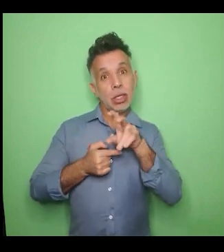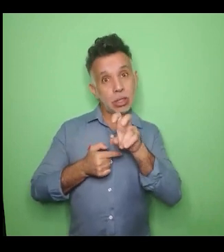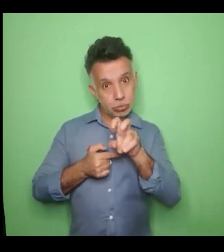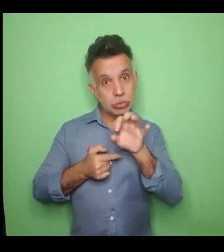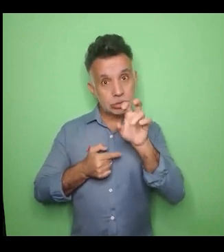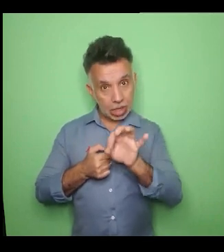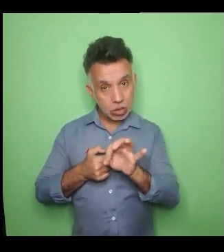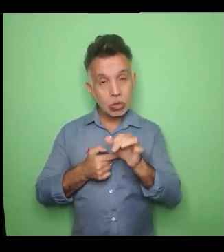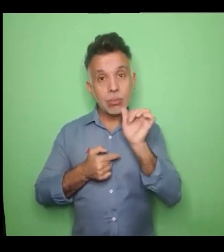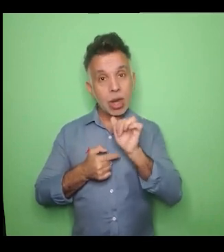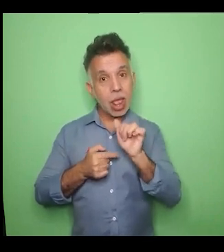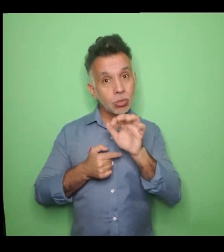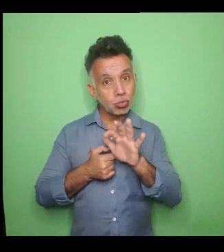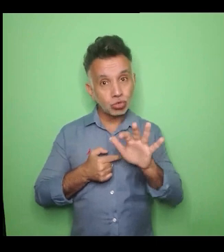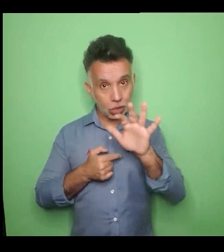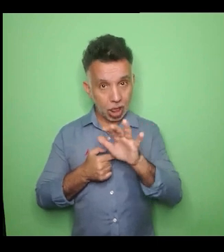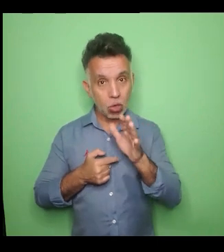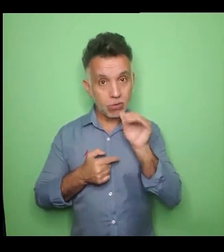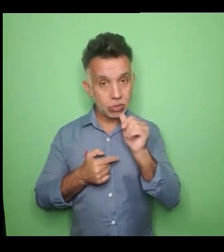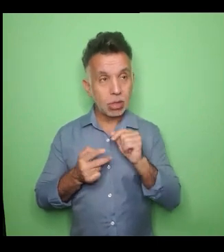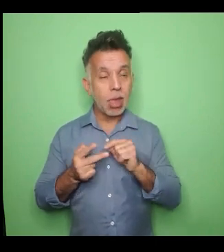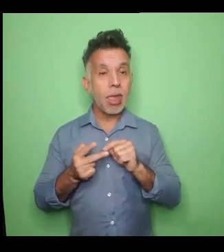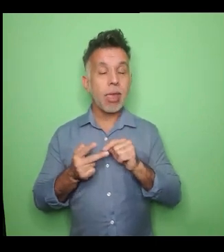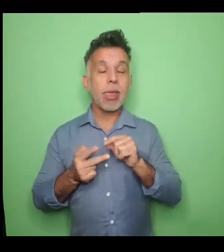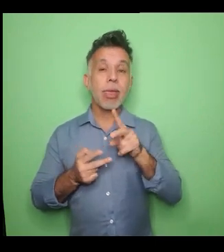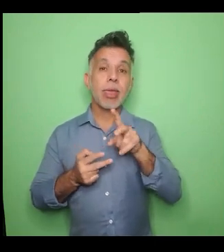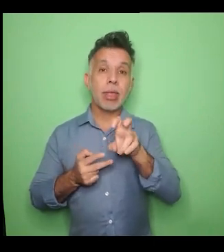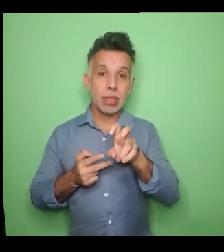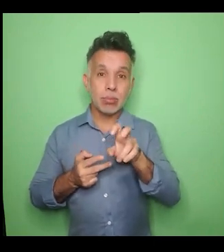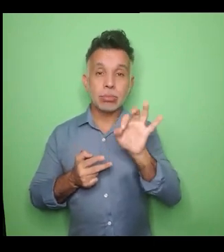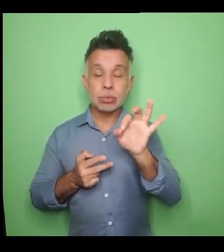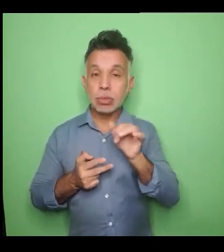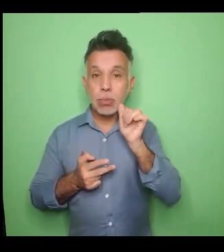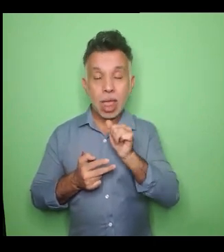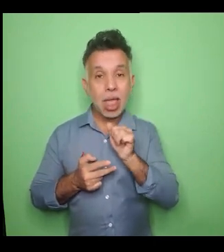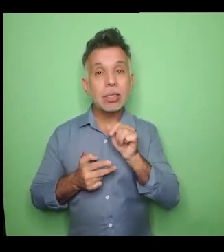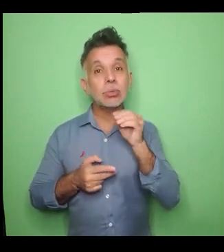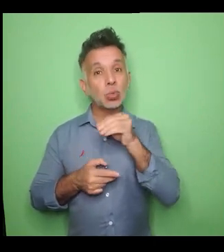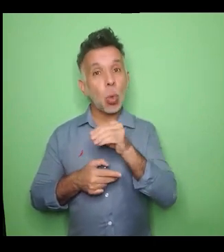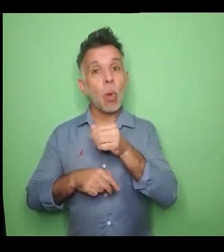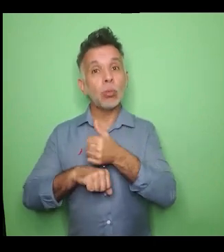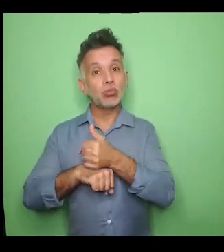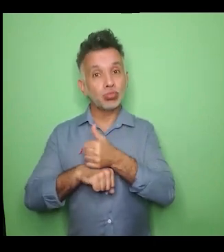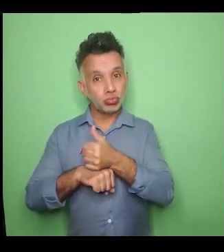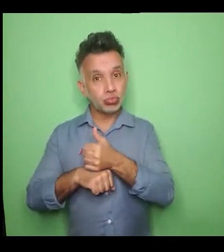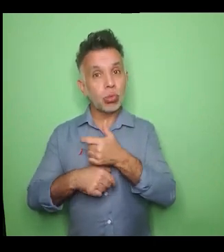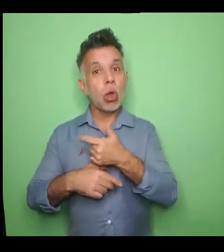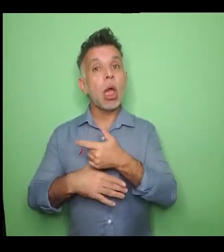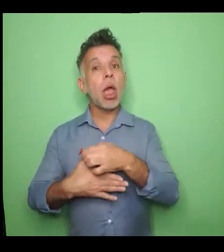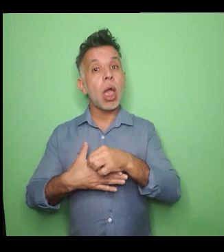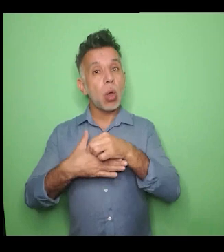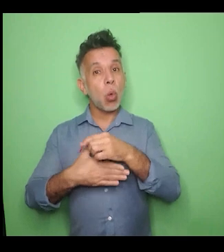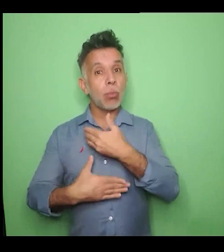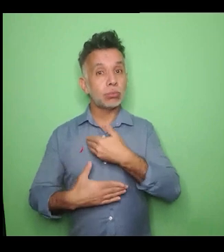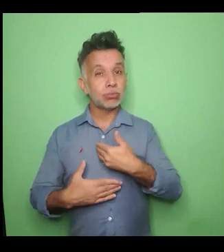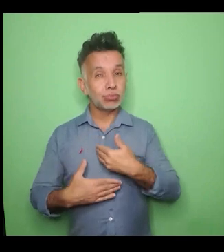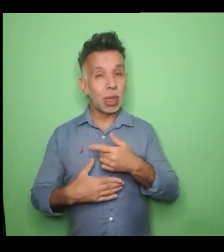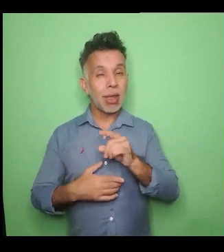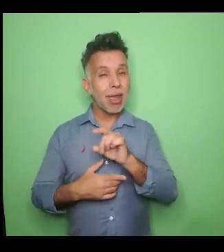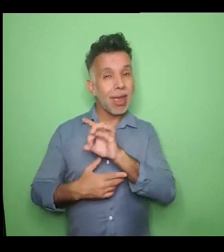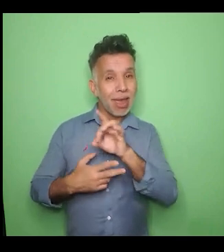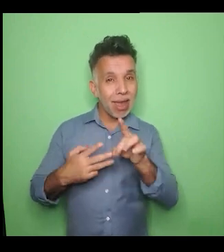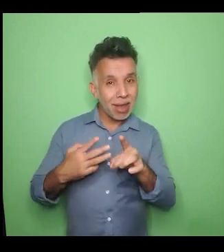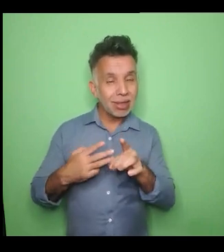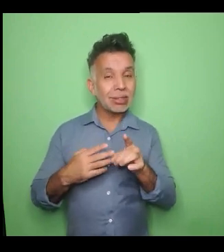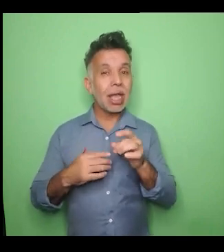gestão. Como metodologia, a nota final de cada organização foi baseada na percepção do time feminino, o nosso